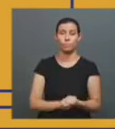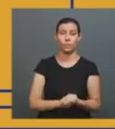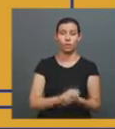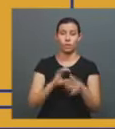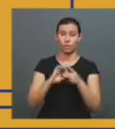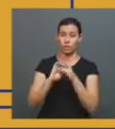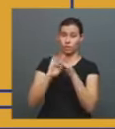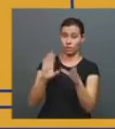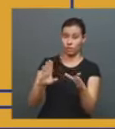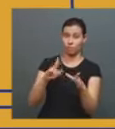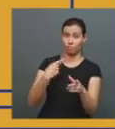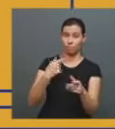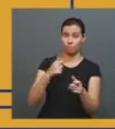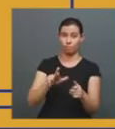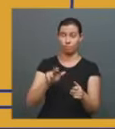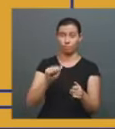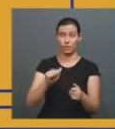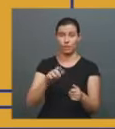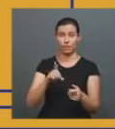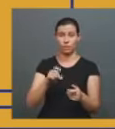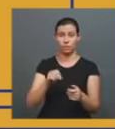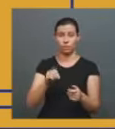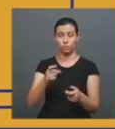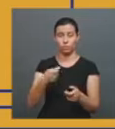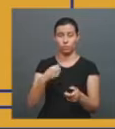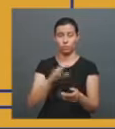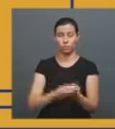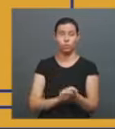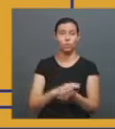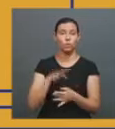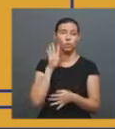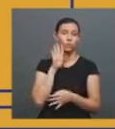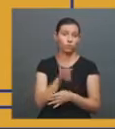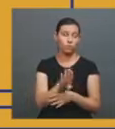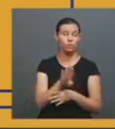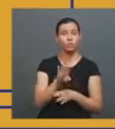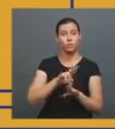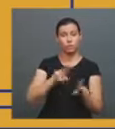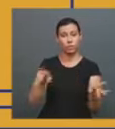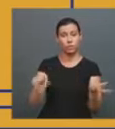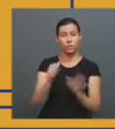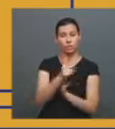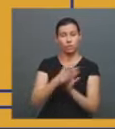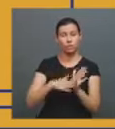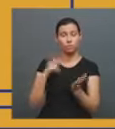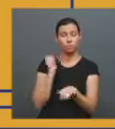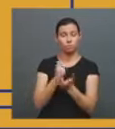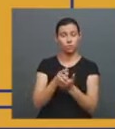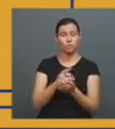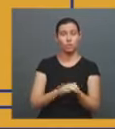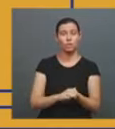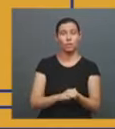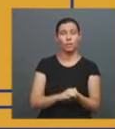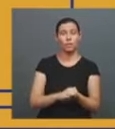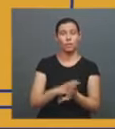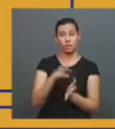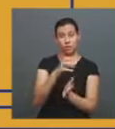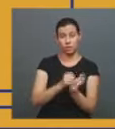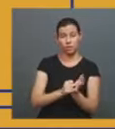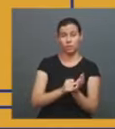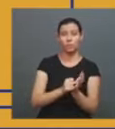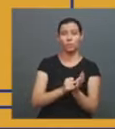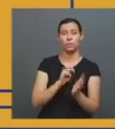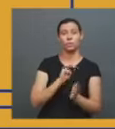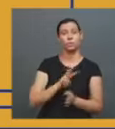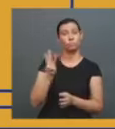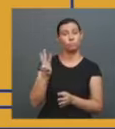paradoxos. Acontece durante quatro dias uma série de atividades. O evento é pago e as inscrições devem ser feitas pelo site